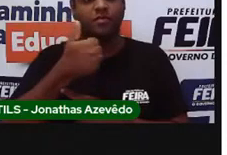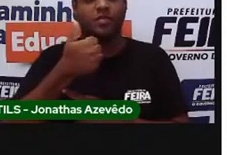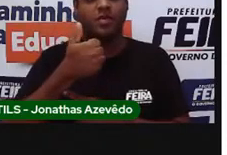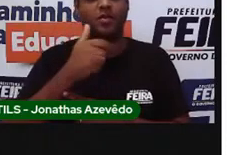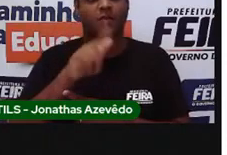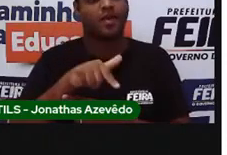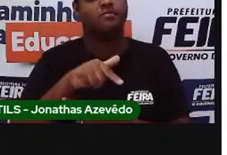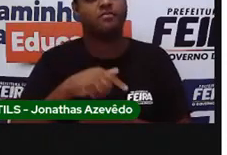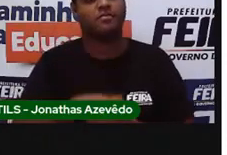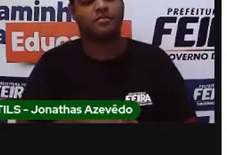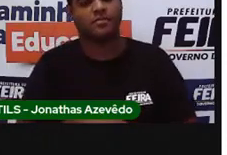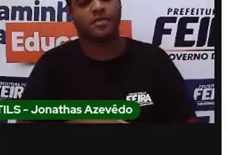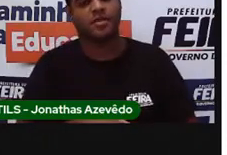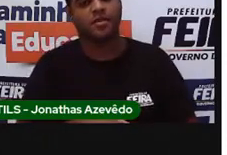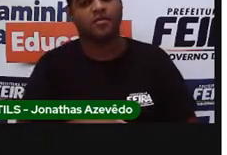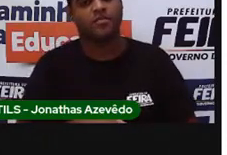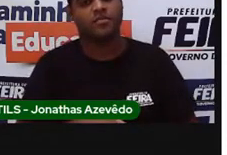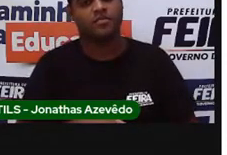lugar.